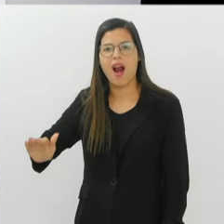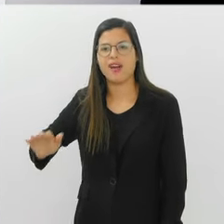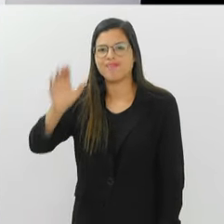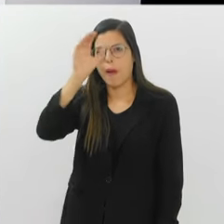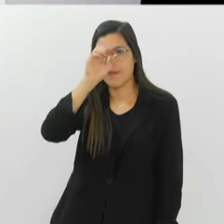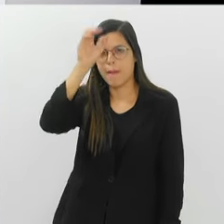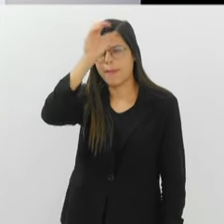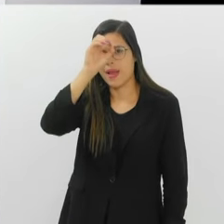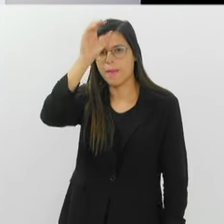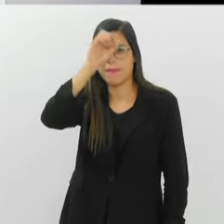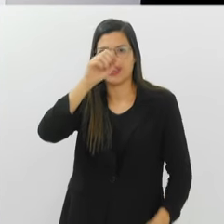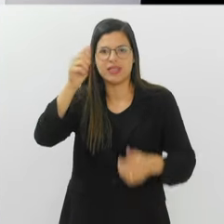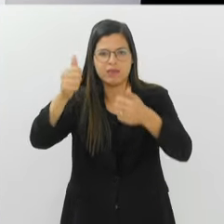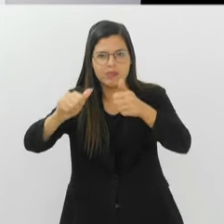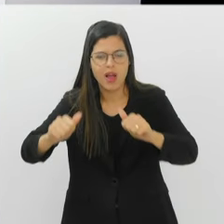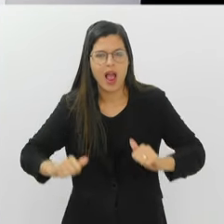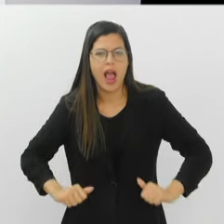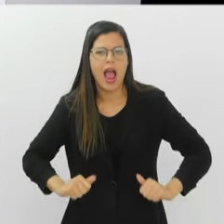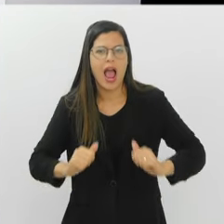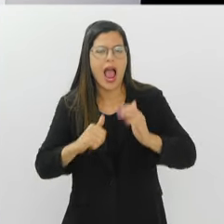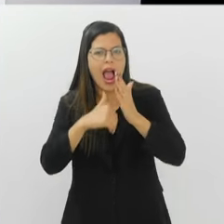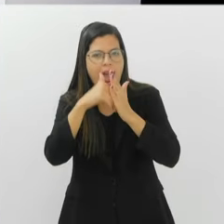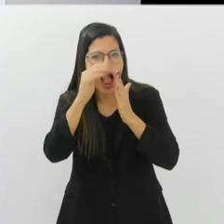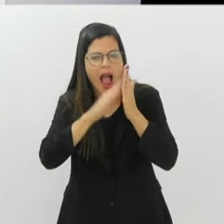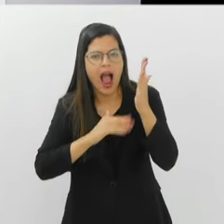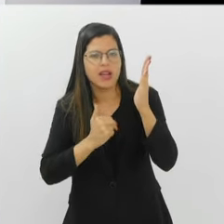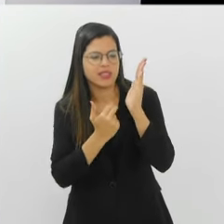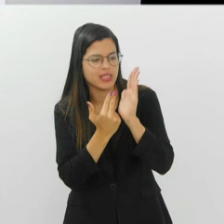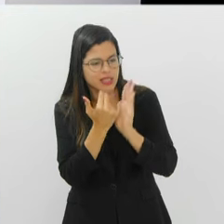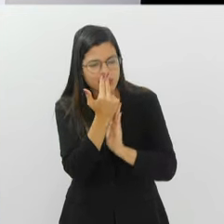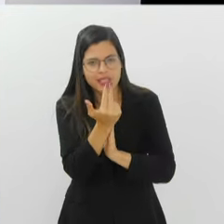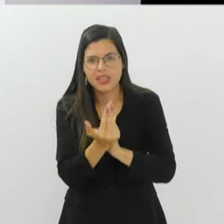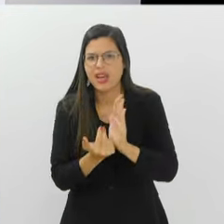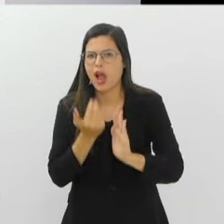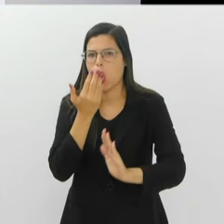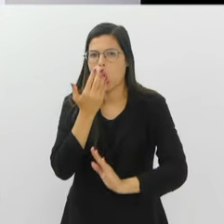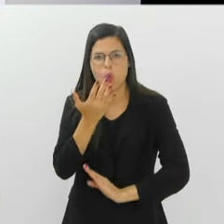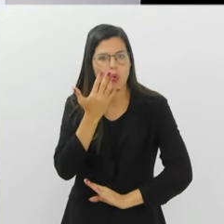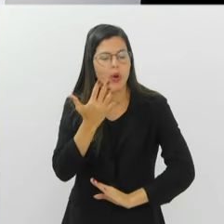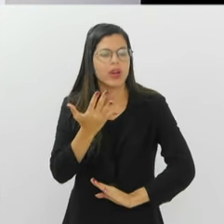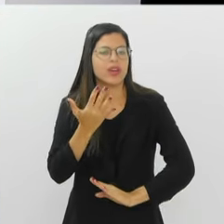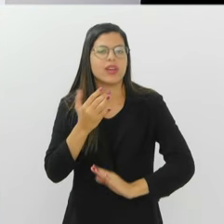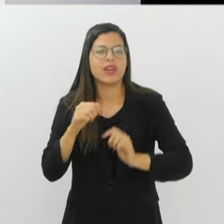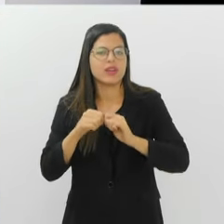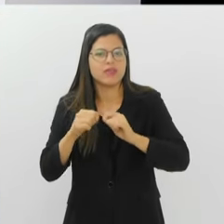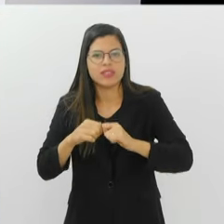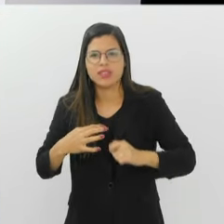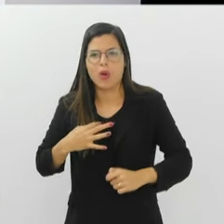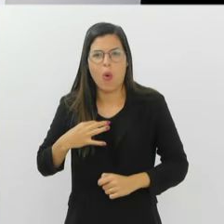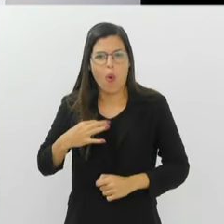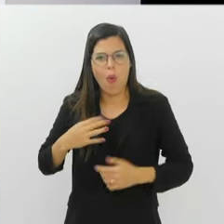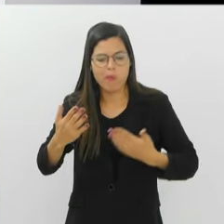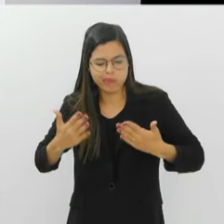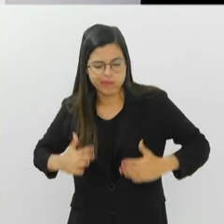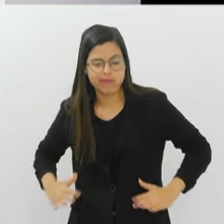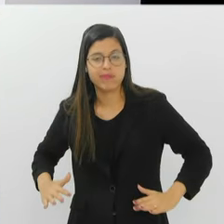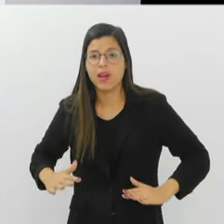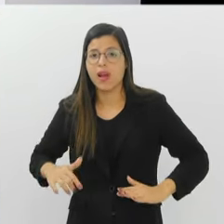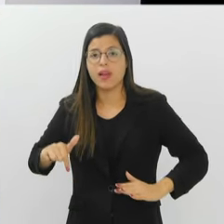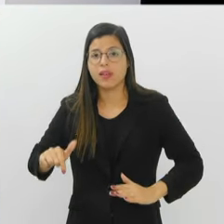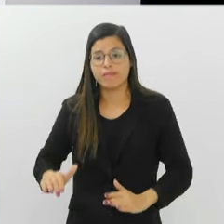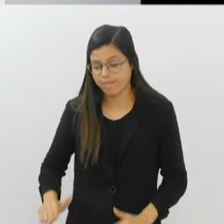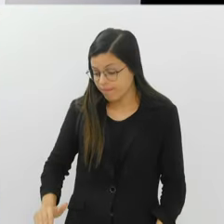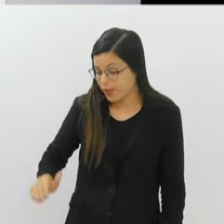pequeno, as crianças estão ali aprendendo a esculpir, fazer pintura de arte, desenhar, a colorir, a pintar, fazer figurino,